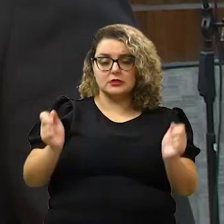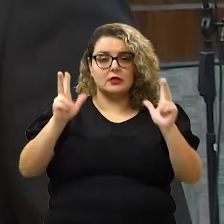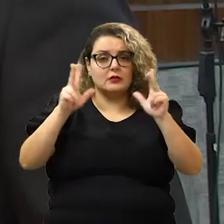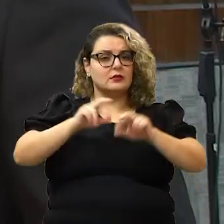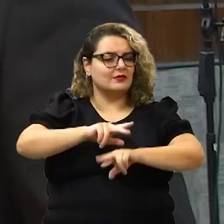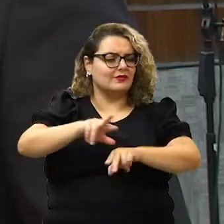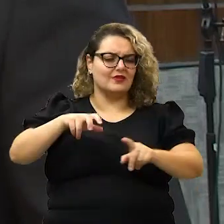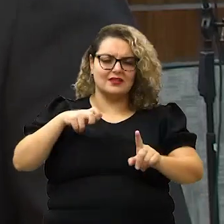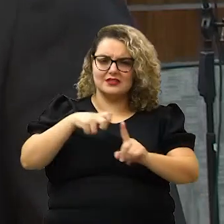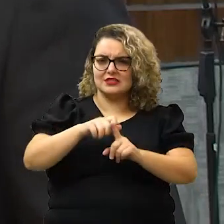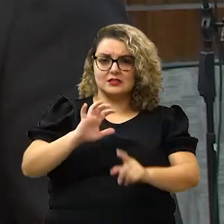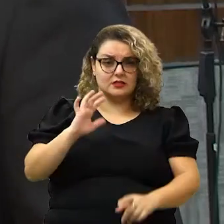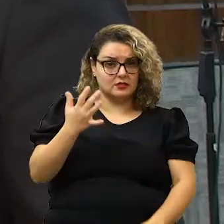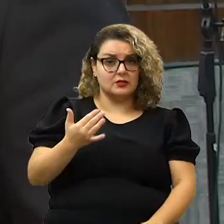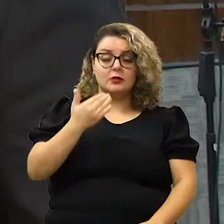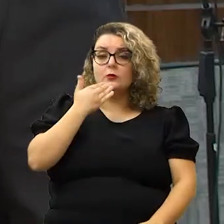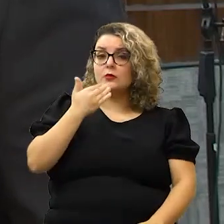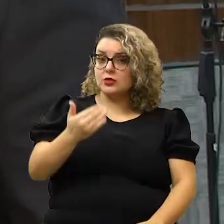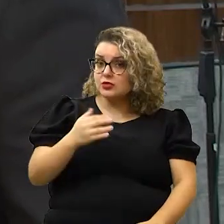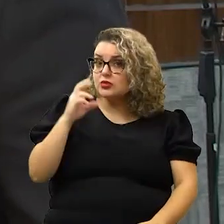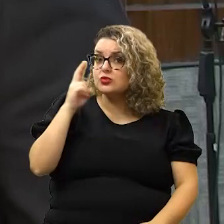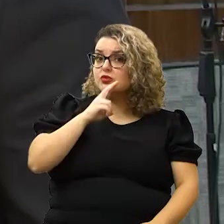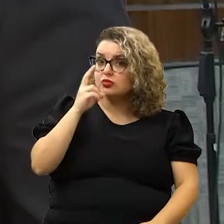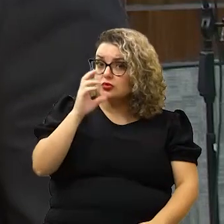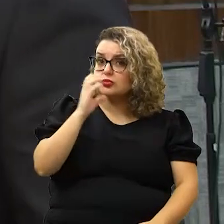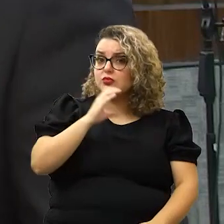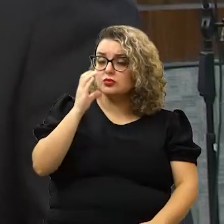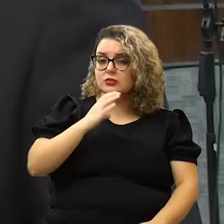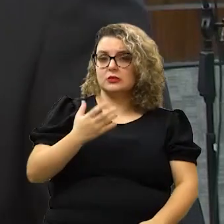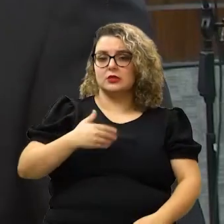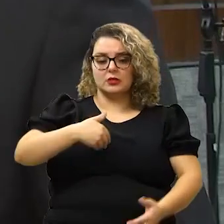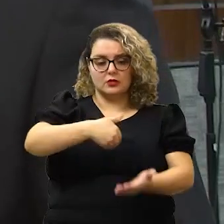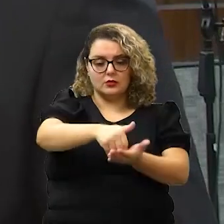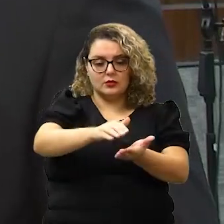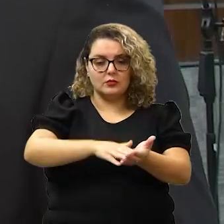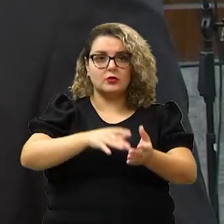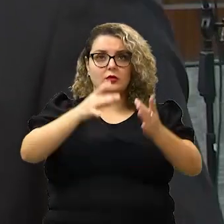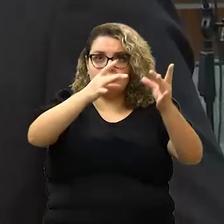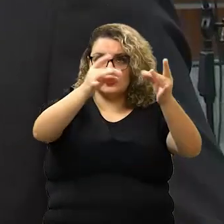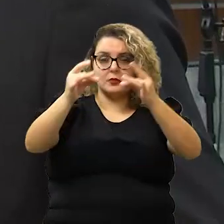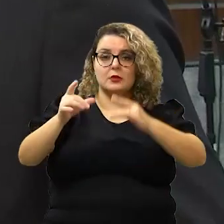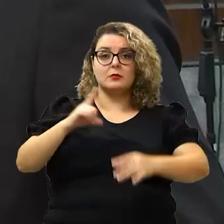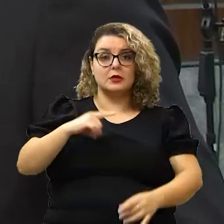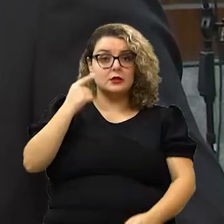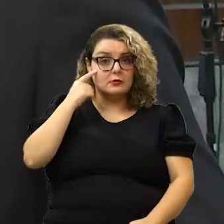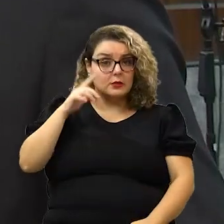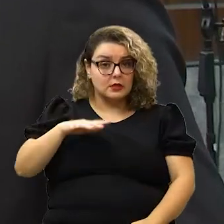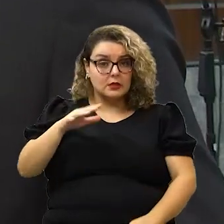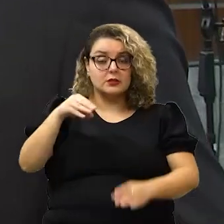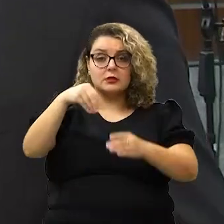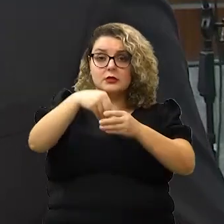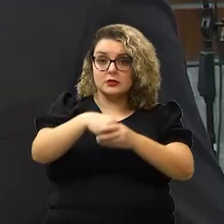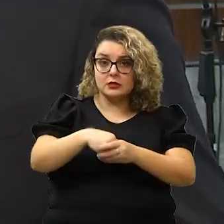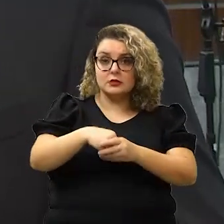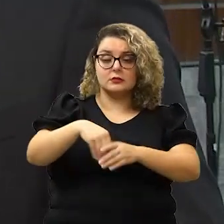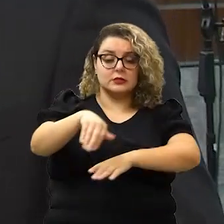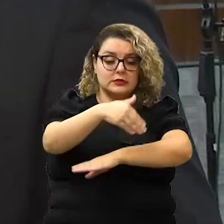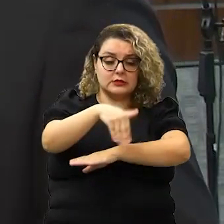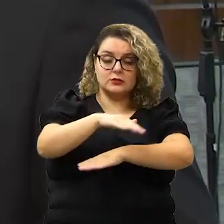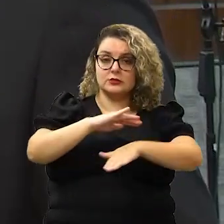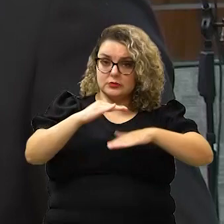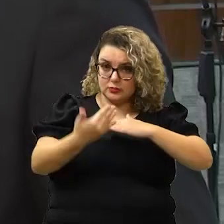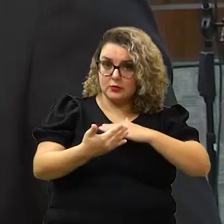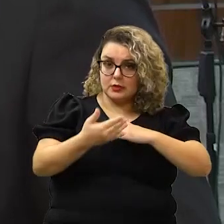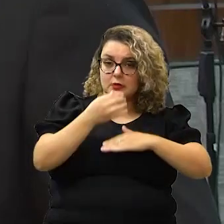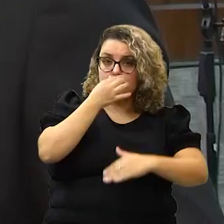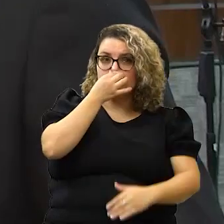vários acidentes lá. Então, a gente está pedindo, em caráter de urgência, essa sinalização aí. Só para você ter uma ideia, dentro dessas ruas do